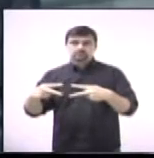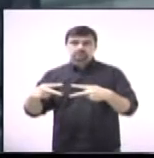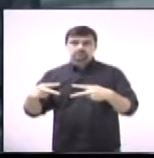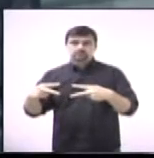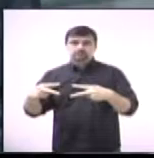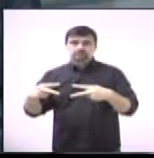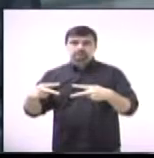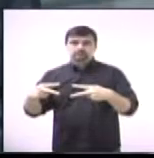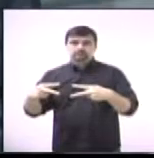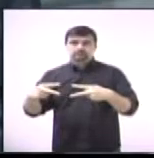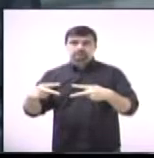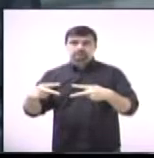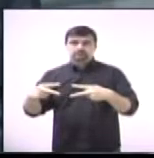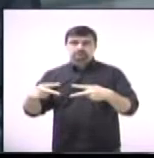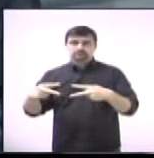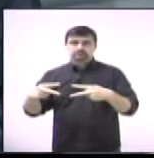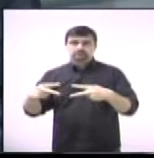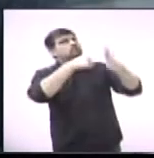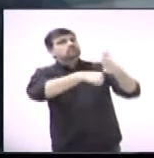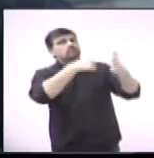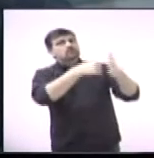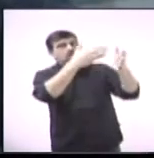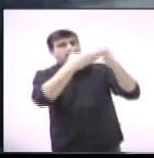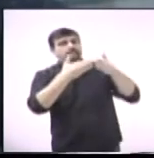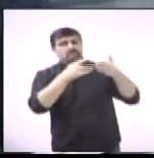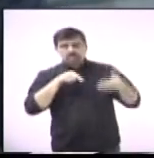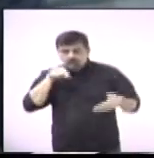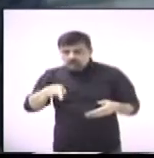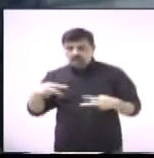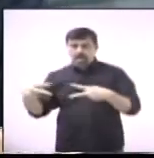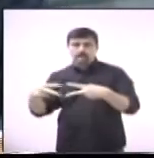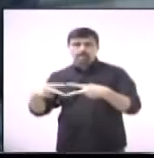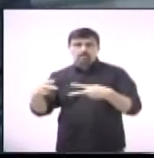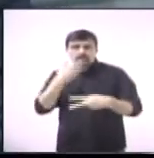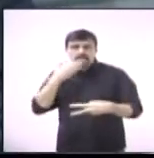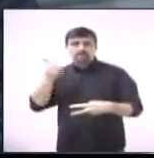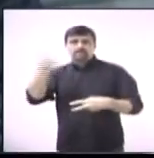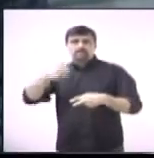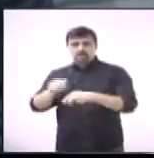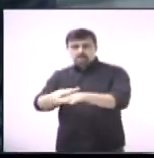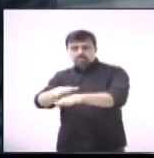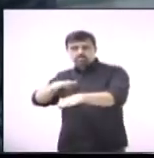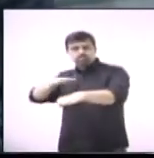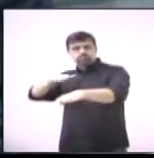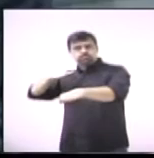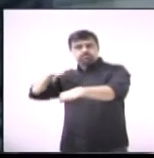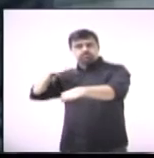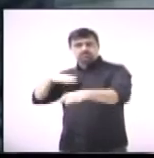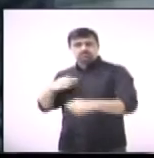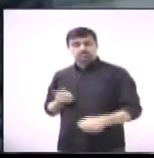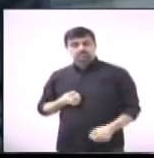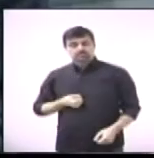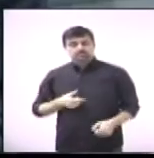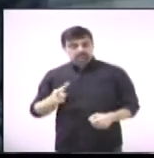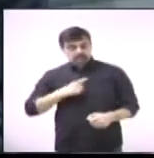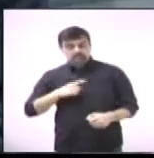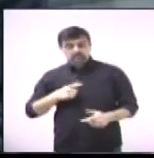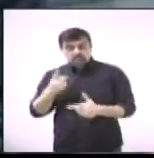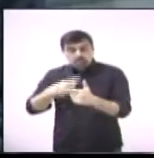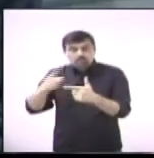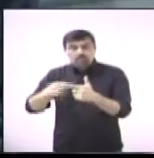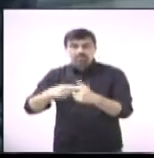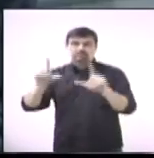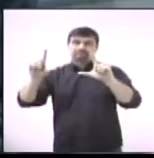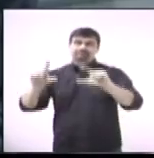importante, e cada um de nós tem que endereçar seus esforços para corrigir e tentar solucionar um pouco desse problema.